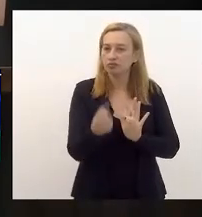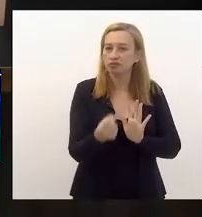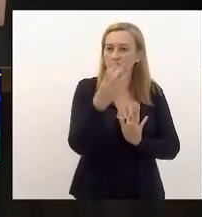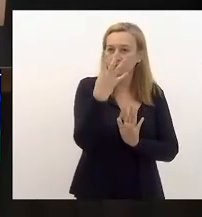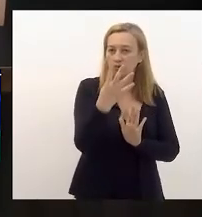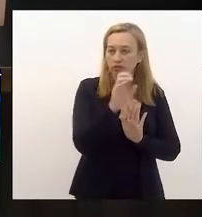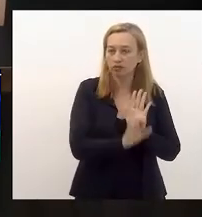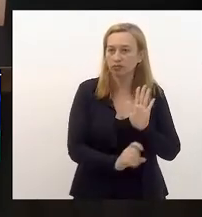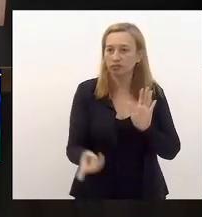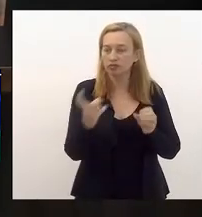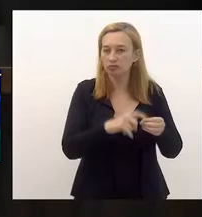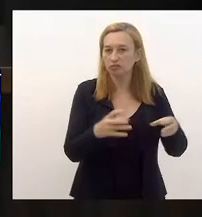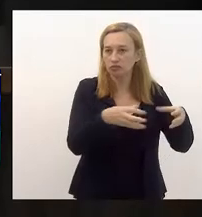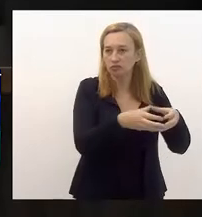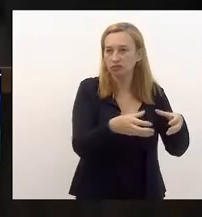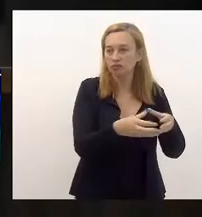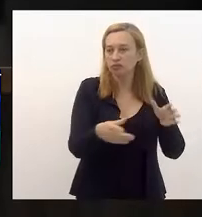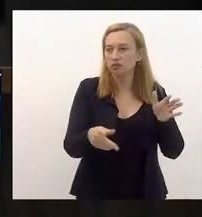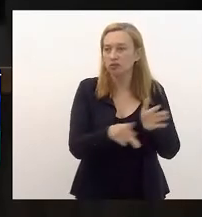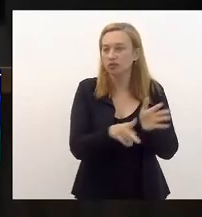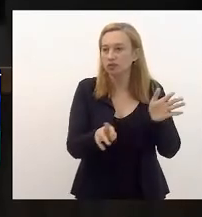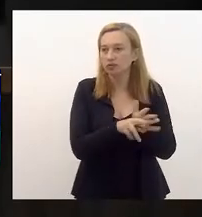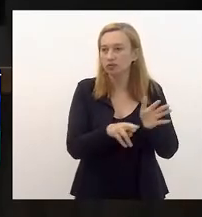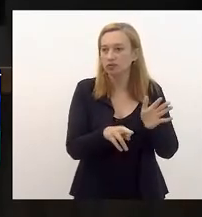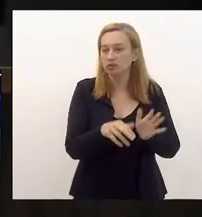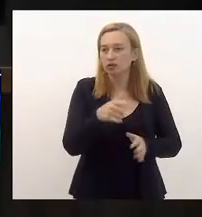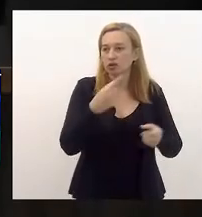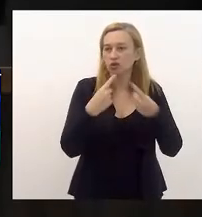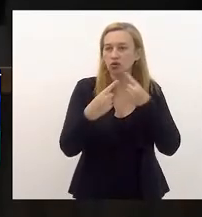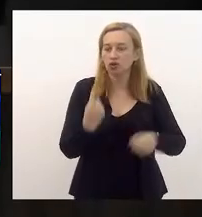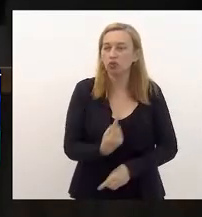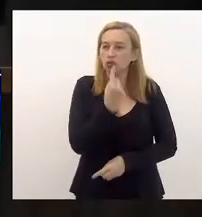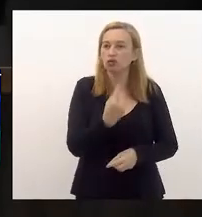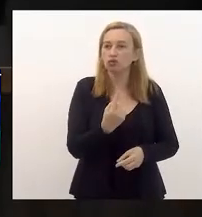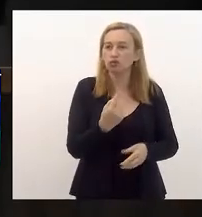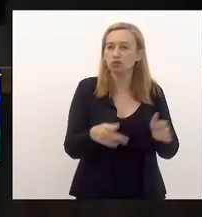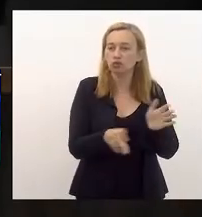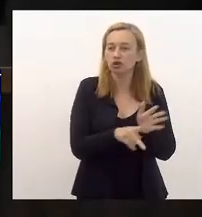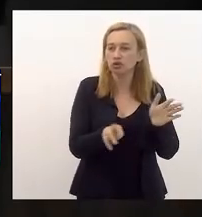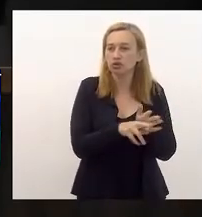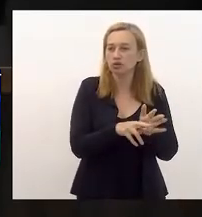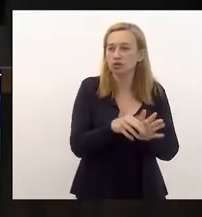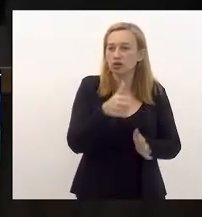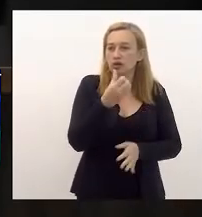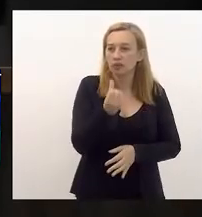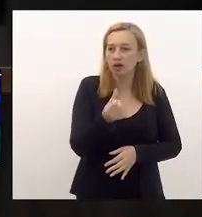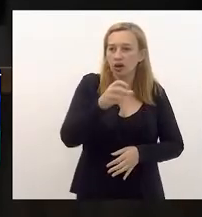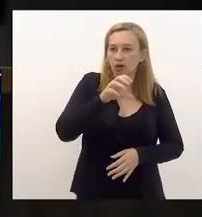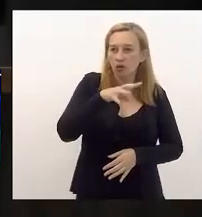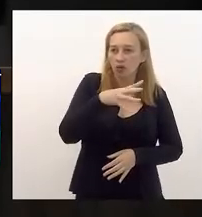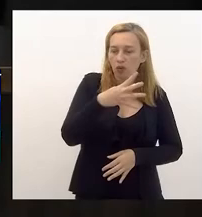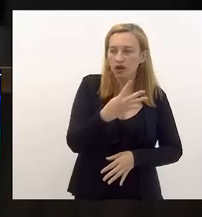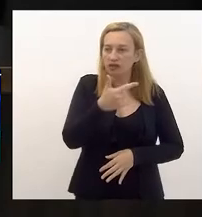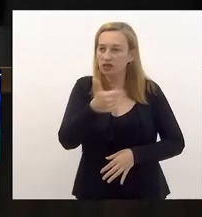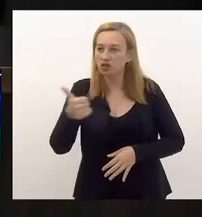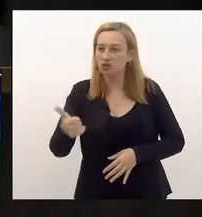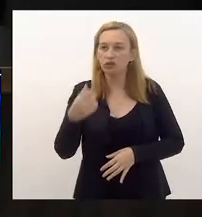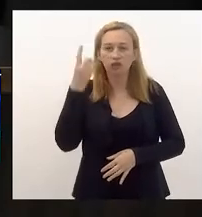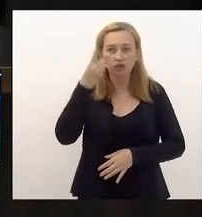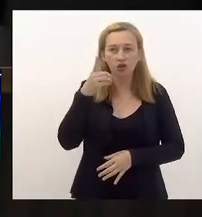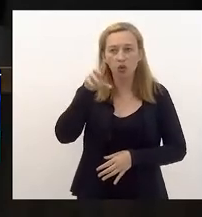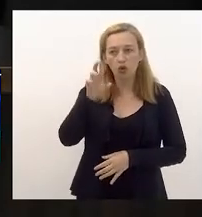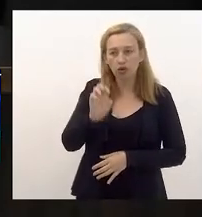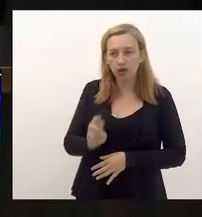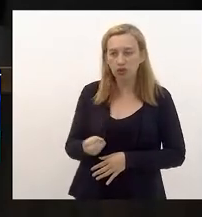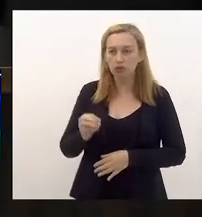emendas e retorna às comissões. Projeto de resolução, em discussão única, projeto de resolução 674 de 21, de autoria do deputado Eurico Júnior, que